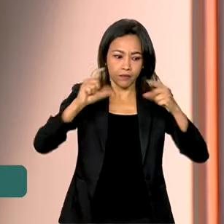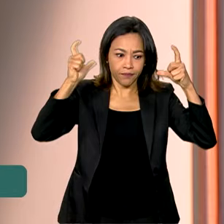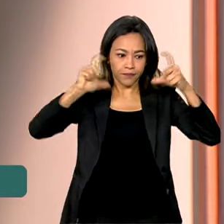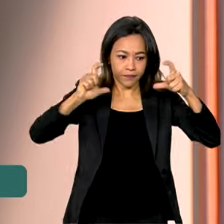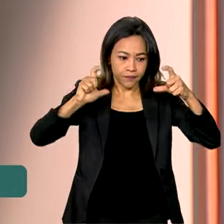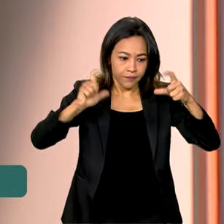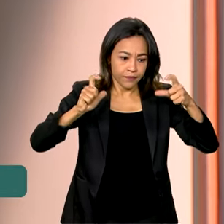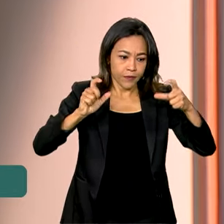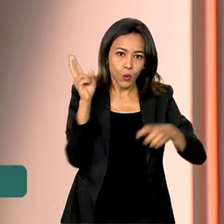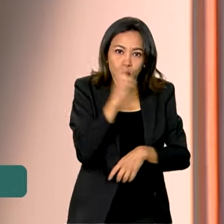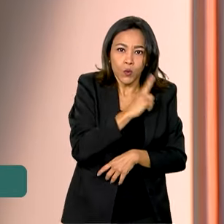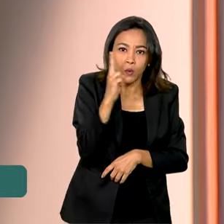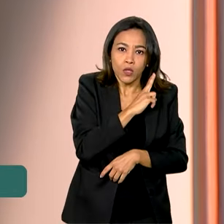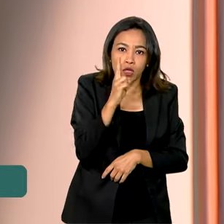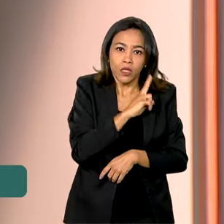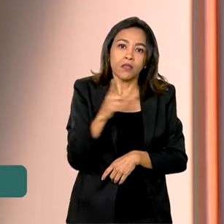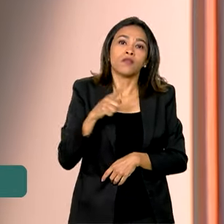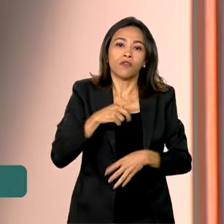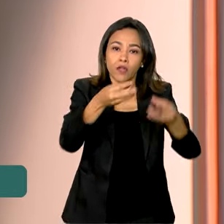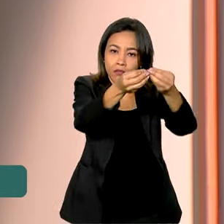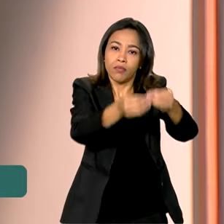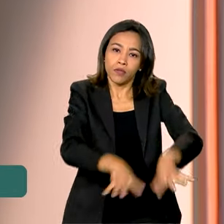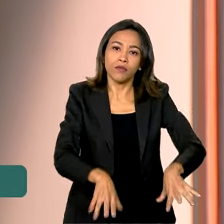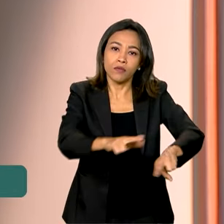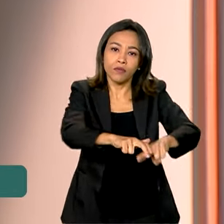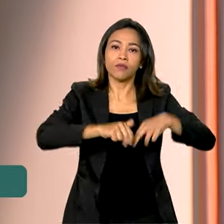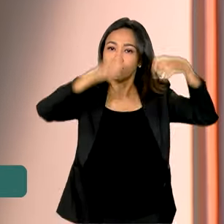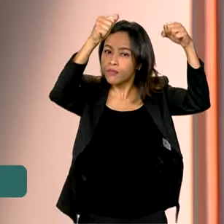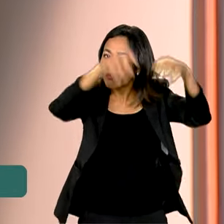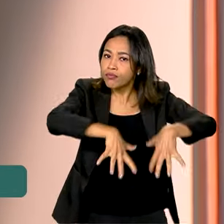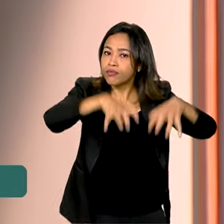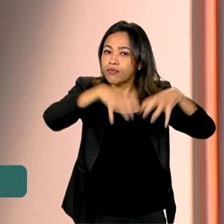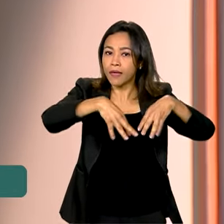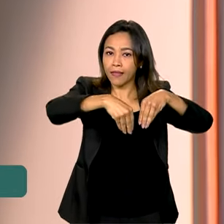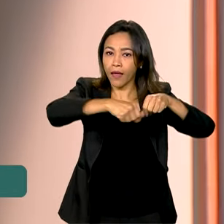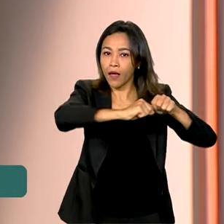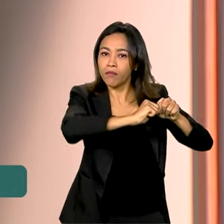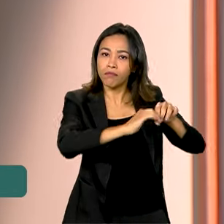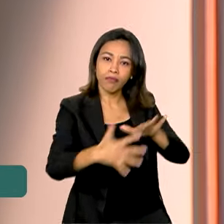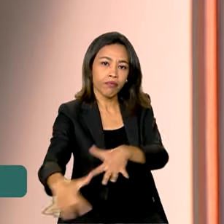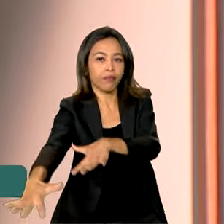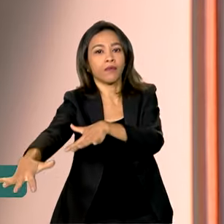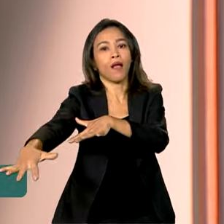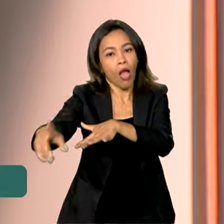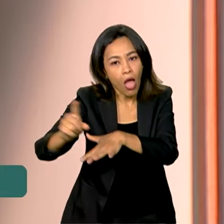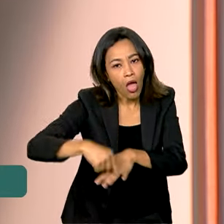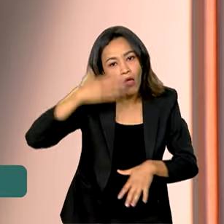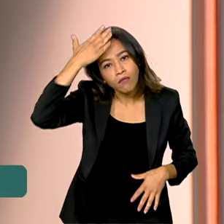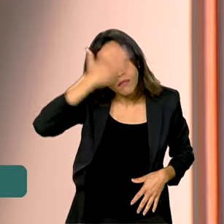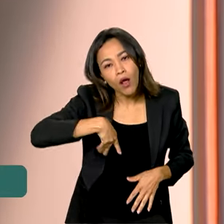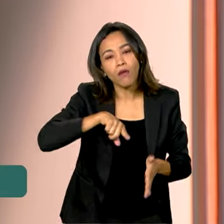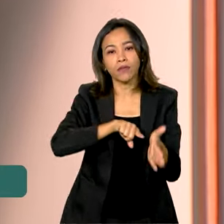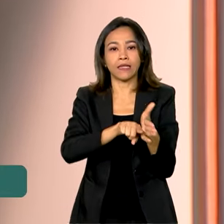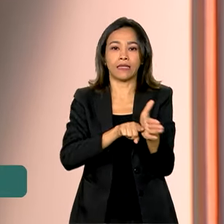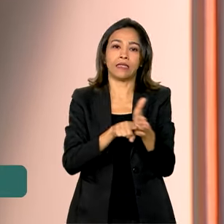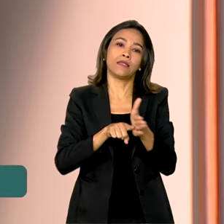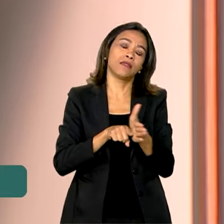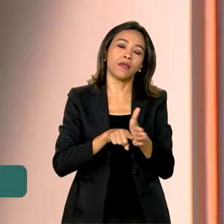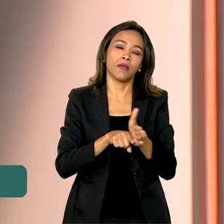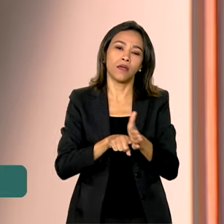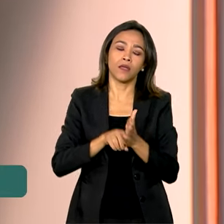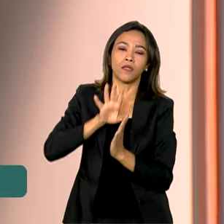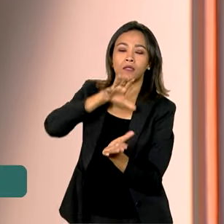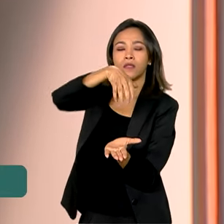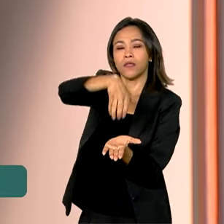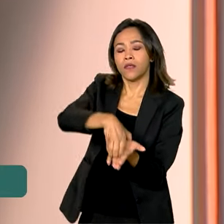emergência foram atingidas pelas enchentes e deslizamentos. É o que mostra um estudo da Instituição de Pesquisa, do Instituto